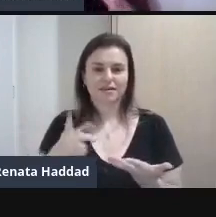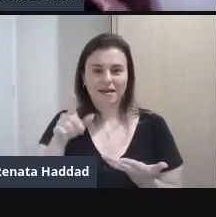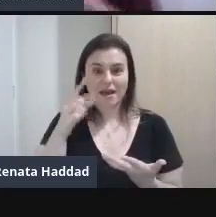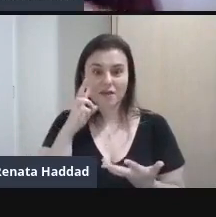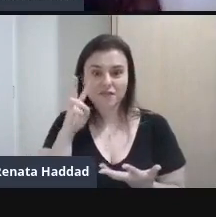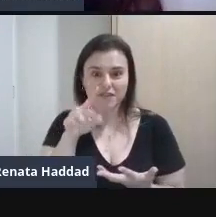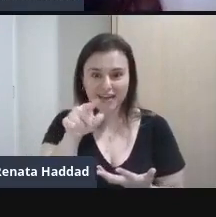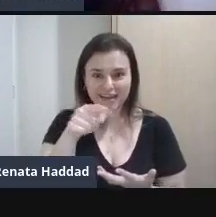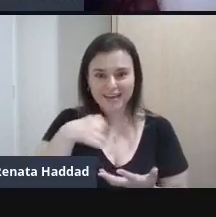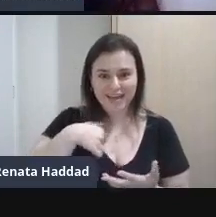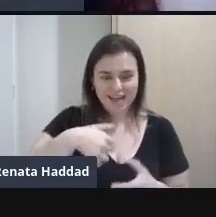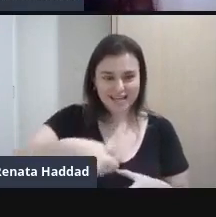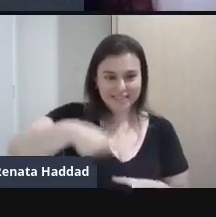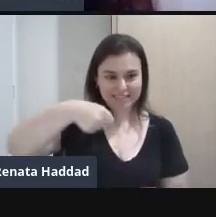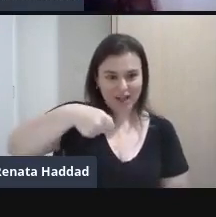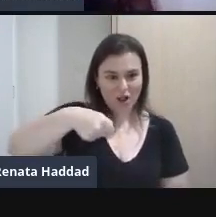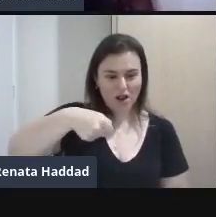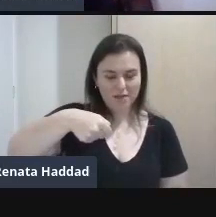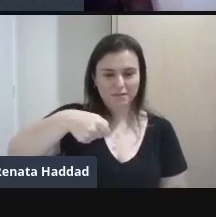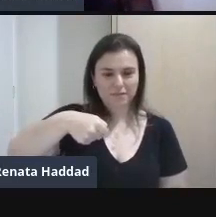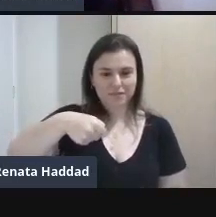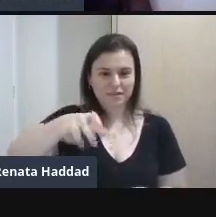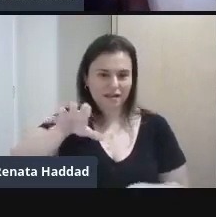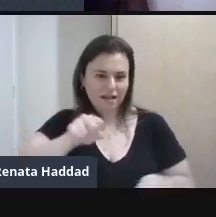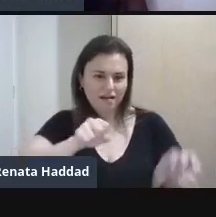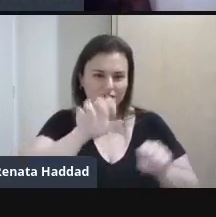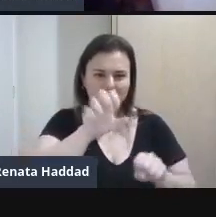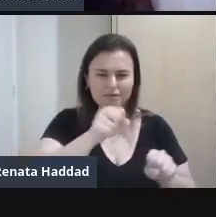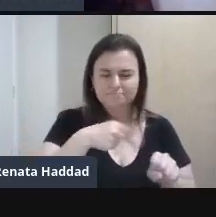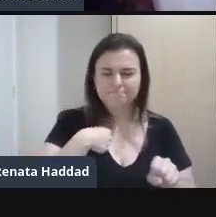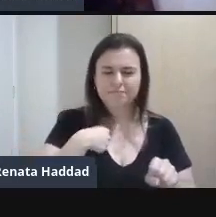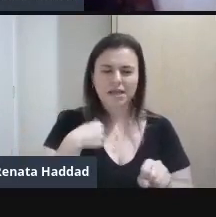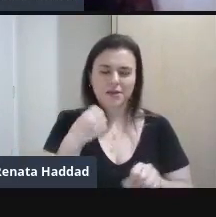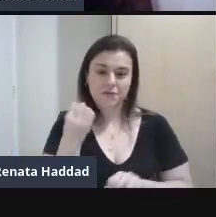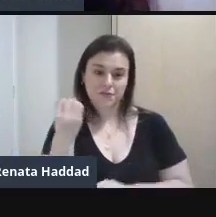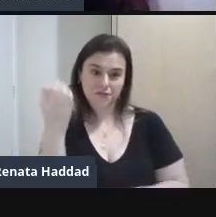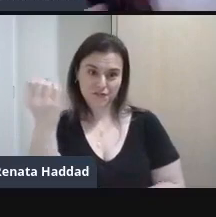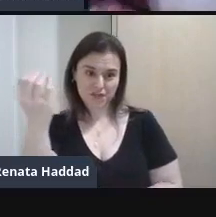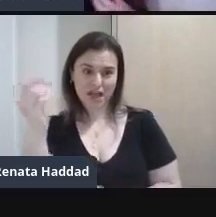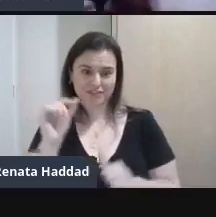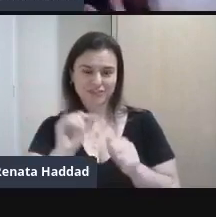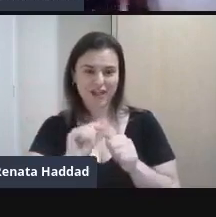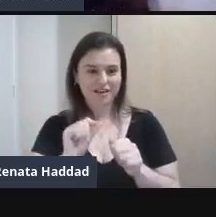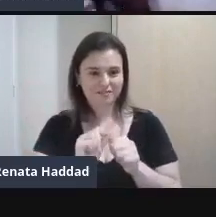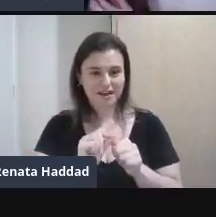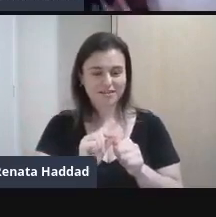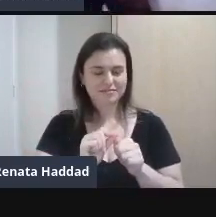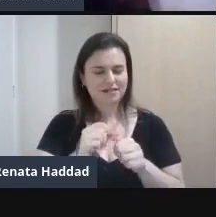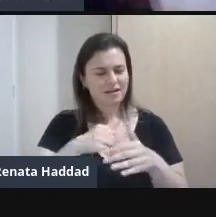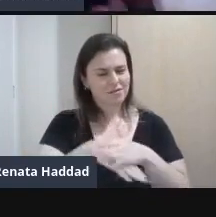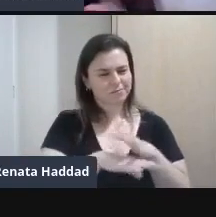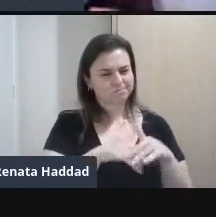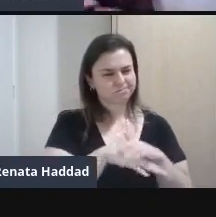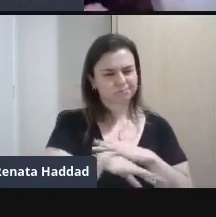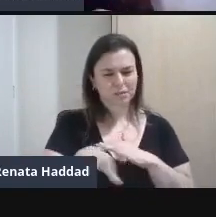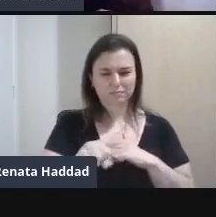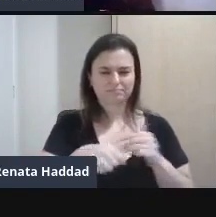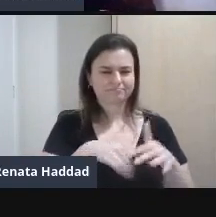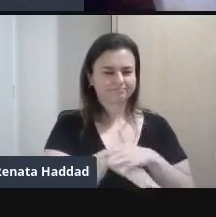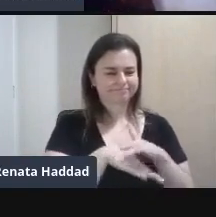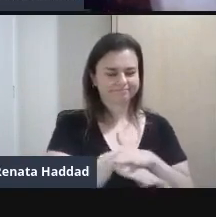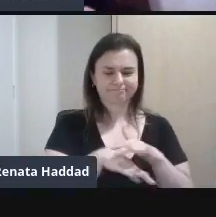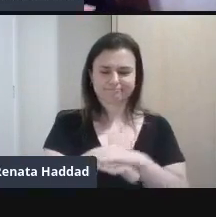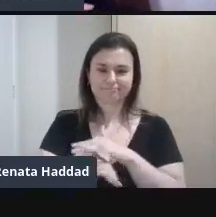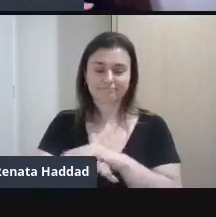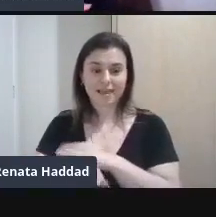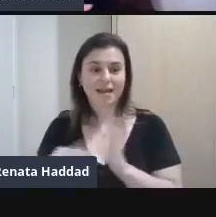Sacolas Que ela vai recolhendo Das viagens Que ela vai fazendo Então ela vai recolhendo E vai guardando Vai guardando Até chegar no